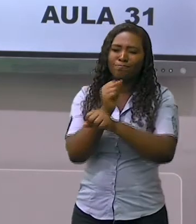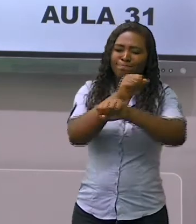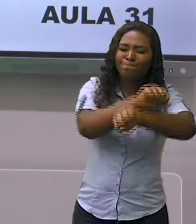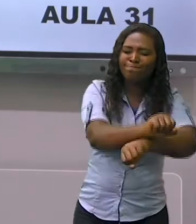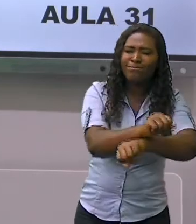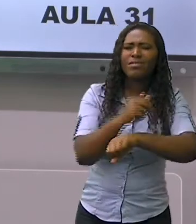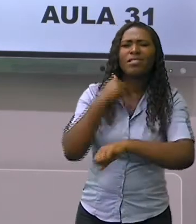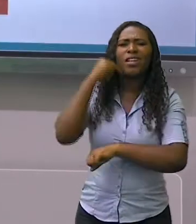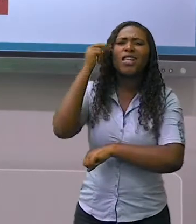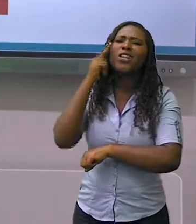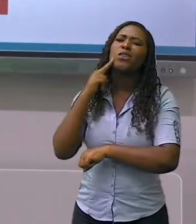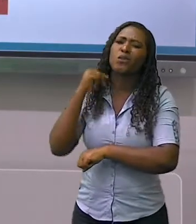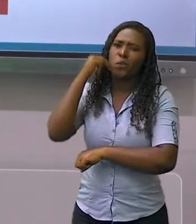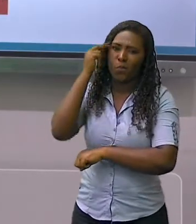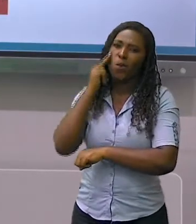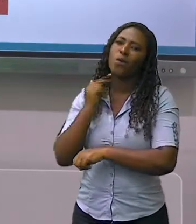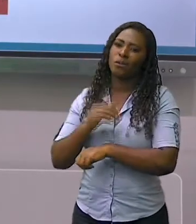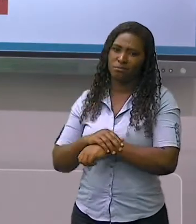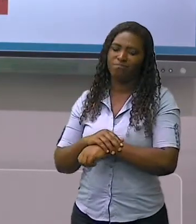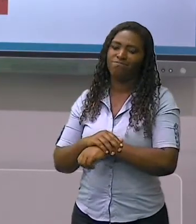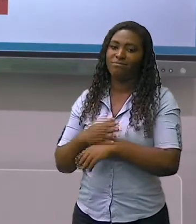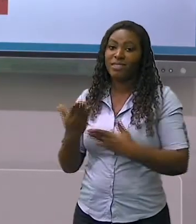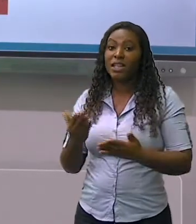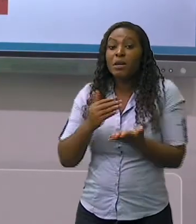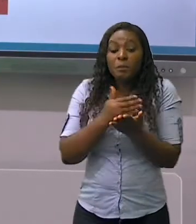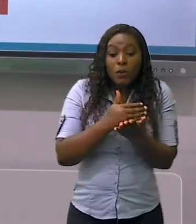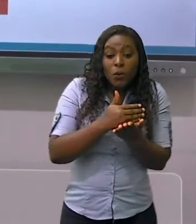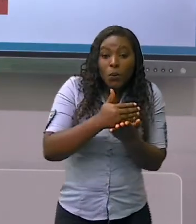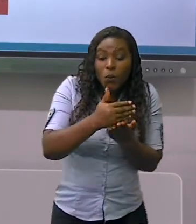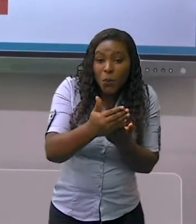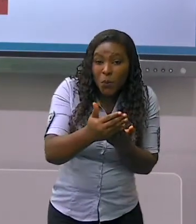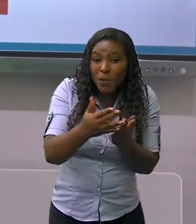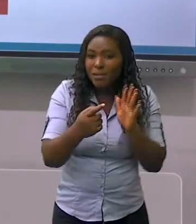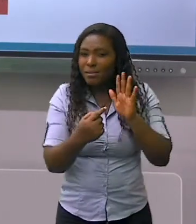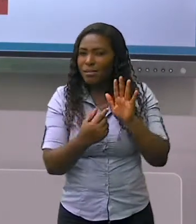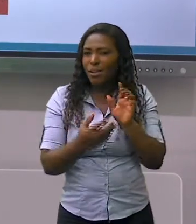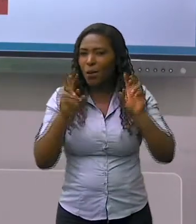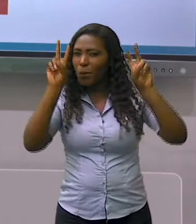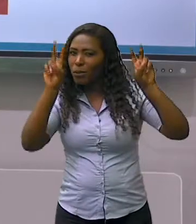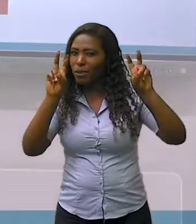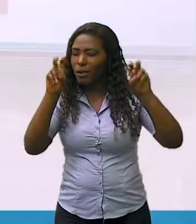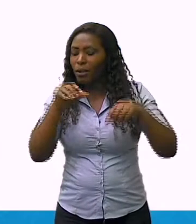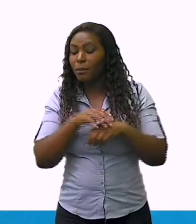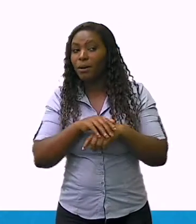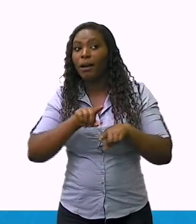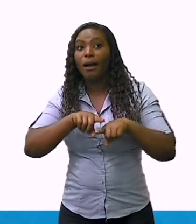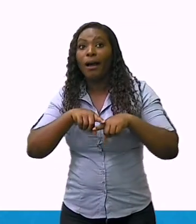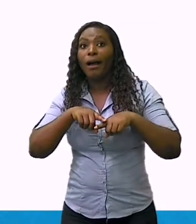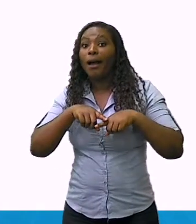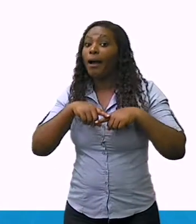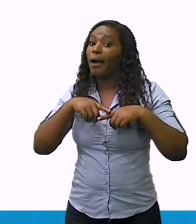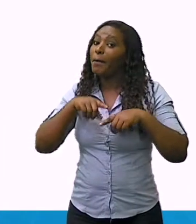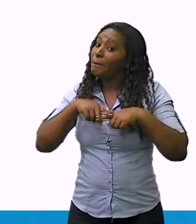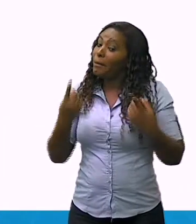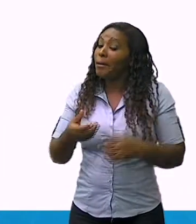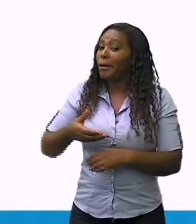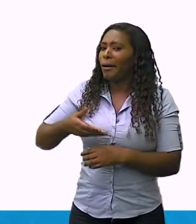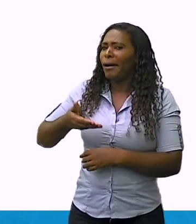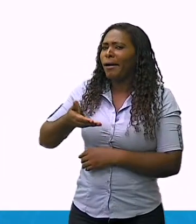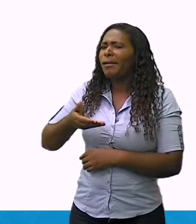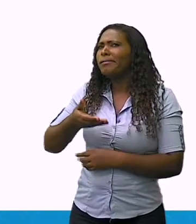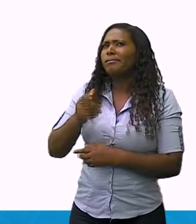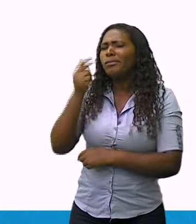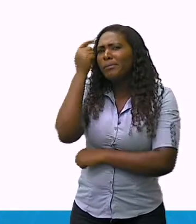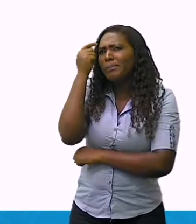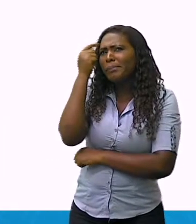Para iniciar a apresentação do assunto, é preciso refletir a respeito do que